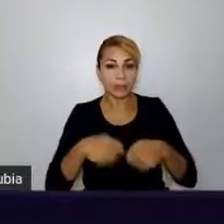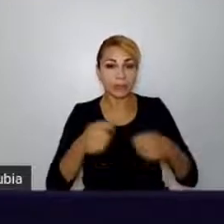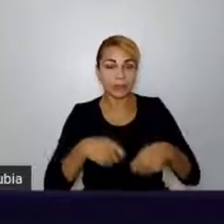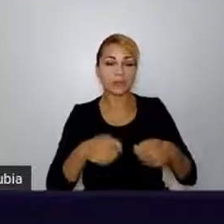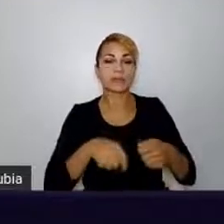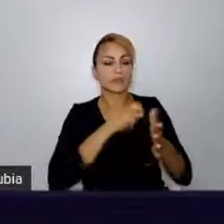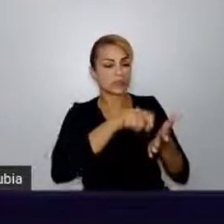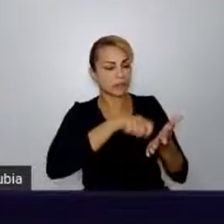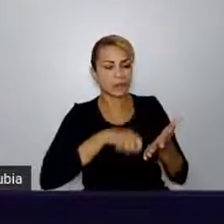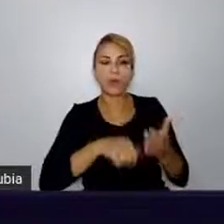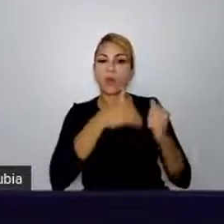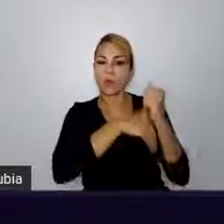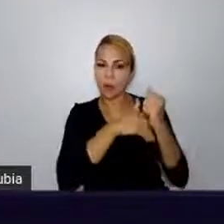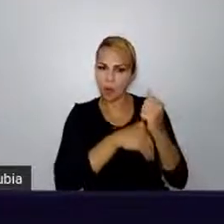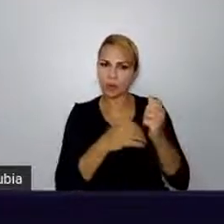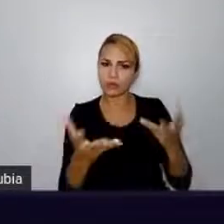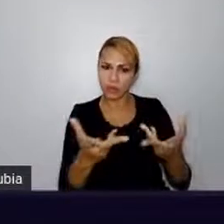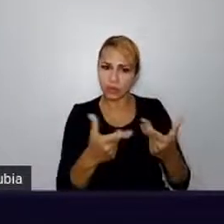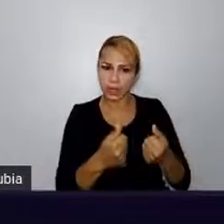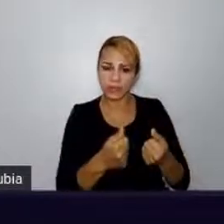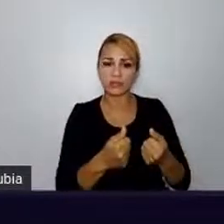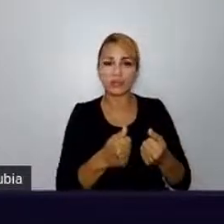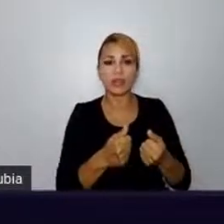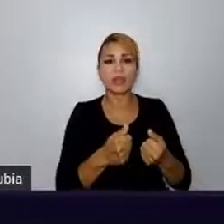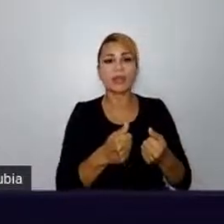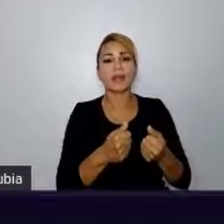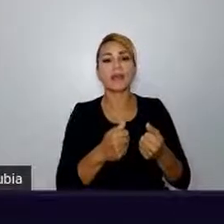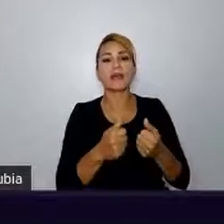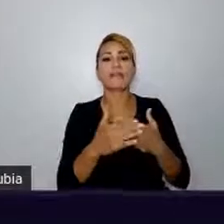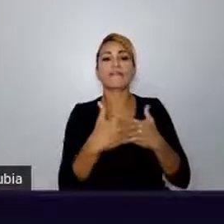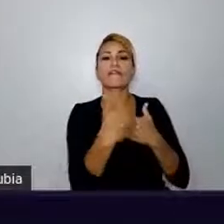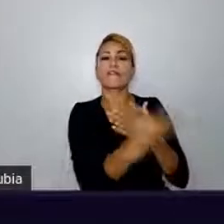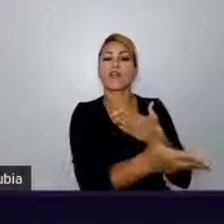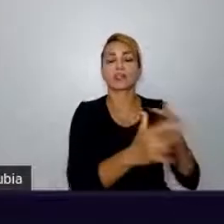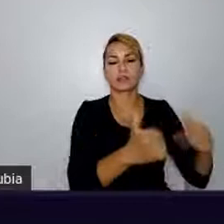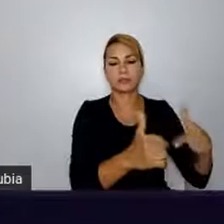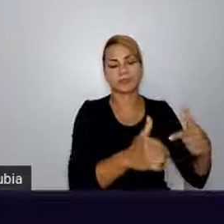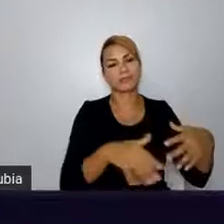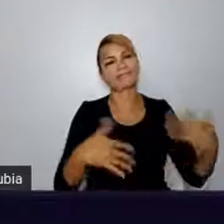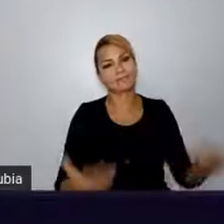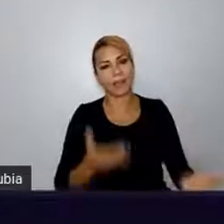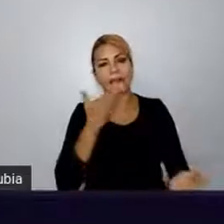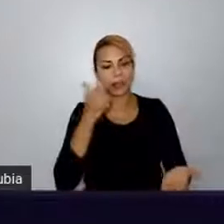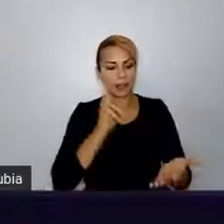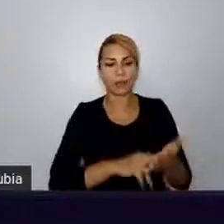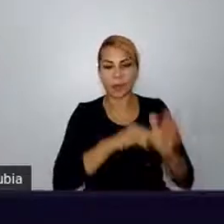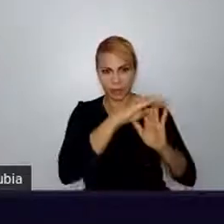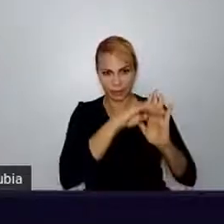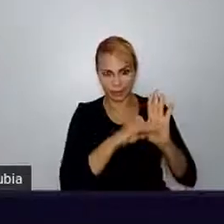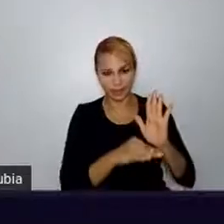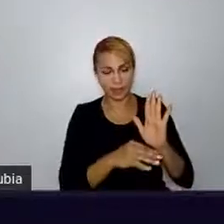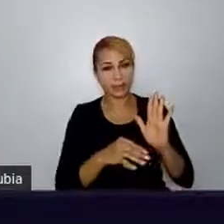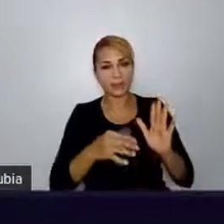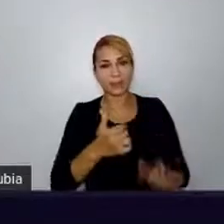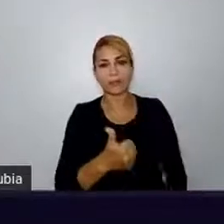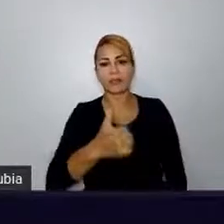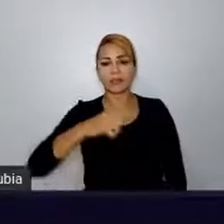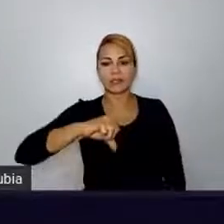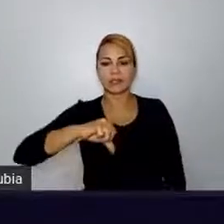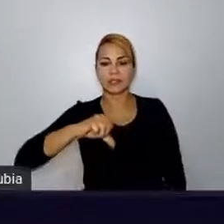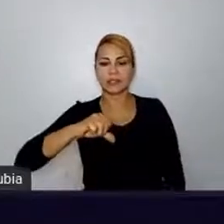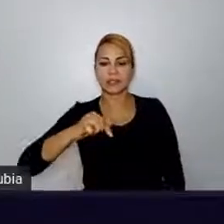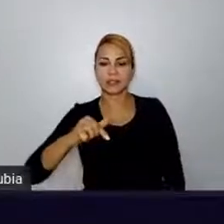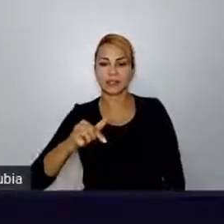E hoje, em 2020, essa carta foi de 1976, e em 2020, vocês podem ver no tweet,